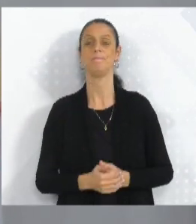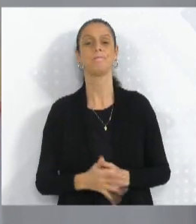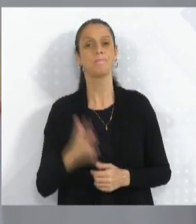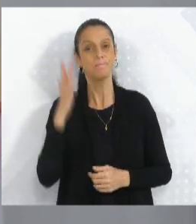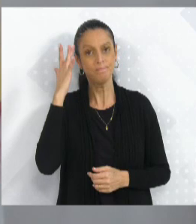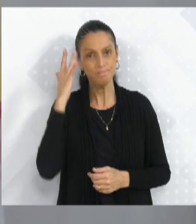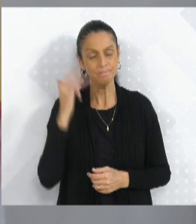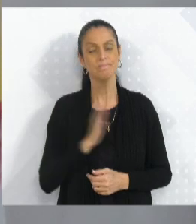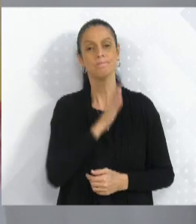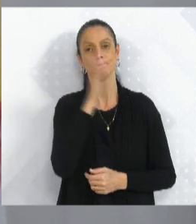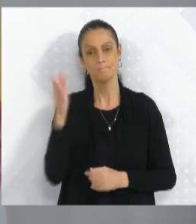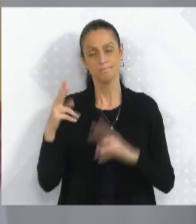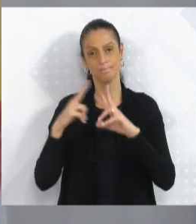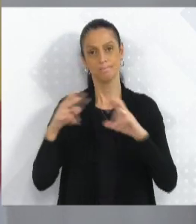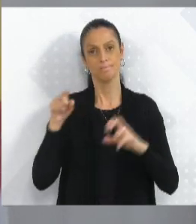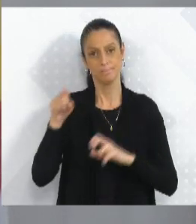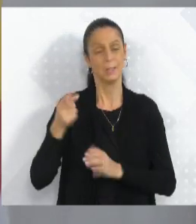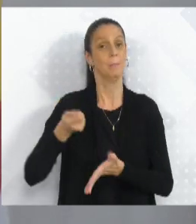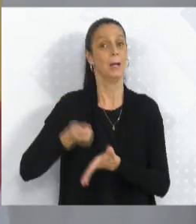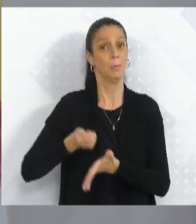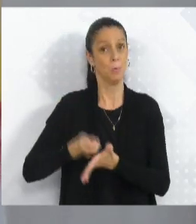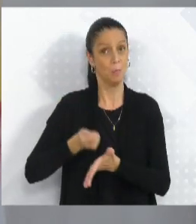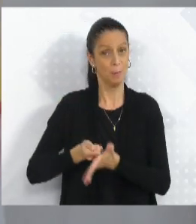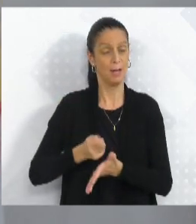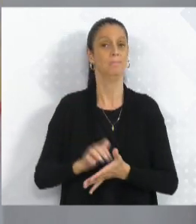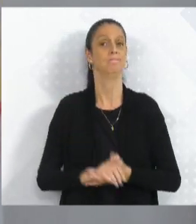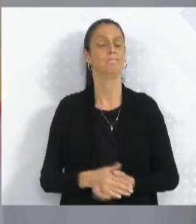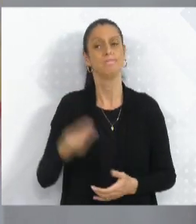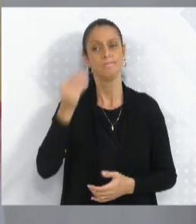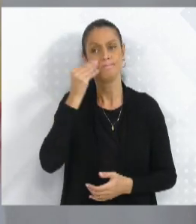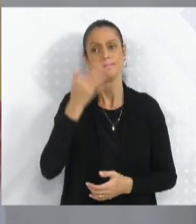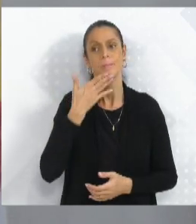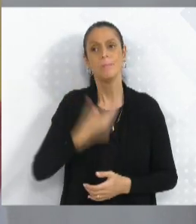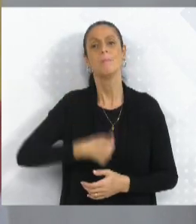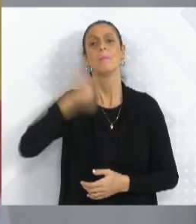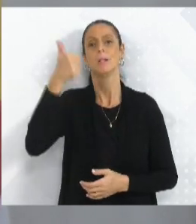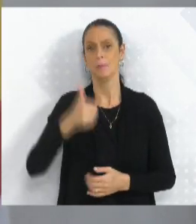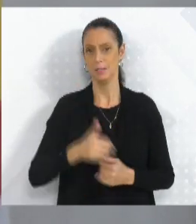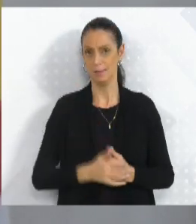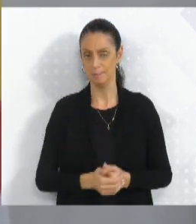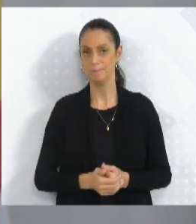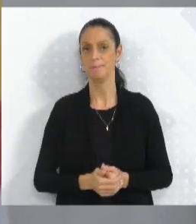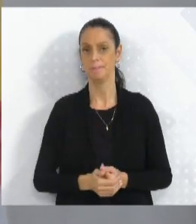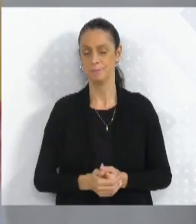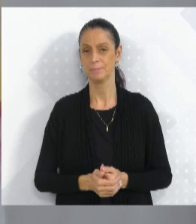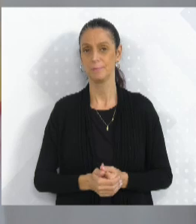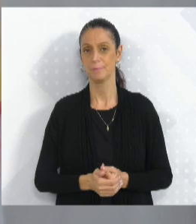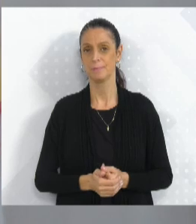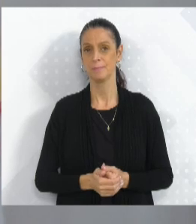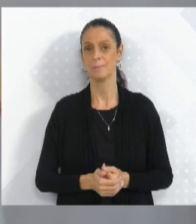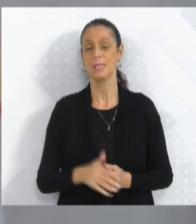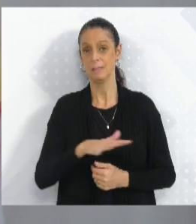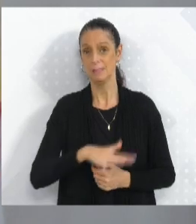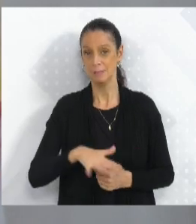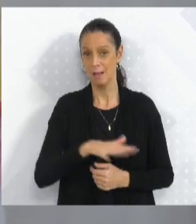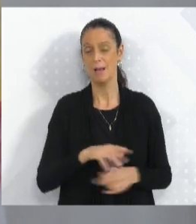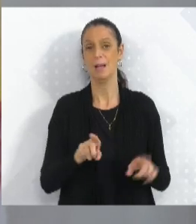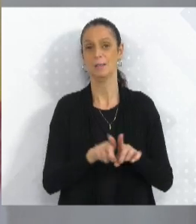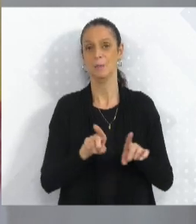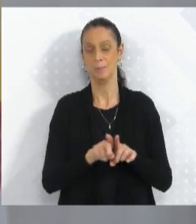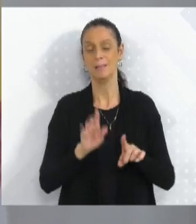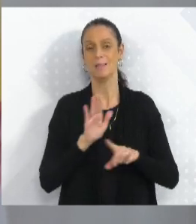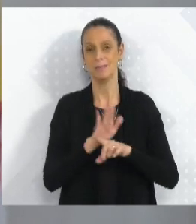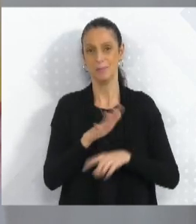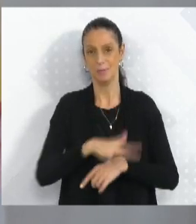teremos em Florianópolis, para tentar melhorar a nossa parte da assistência nesse parto.